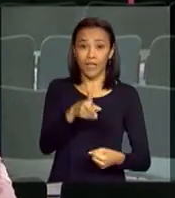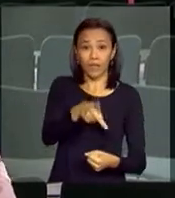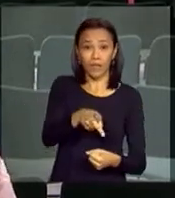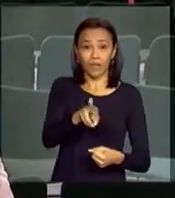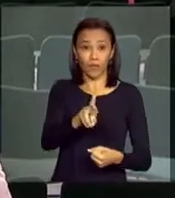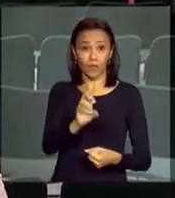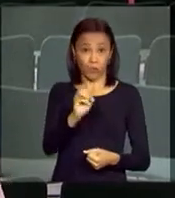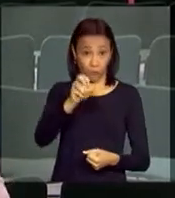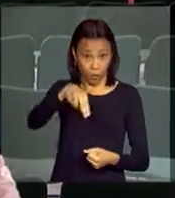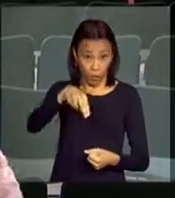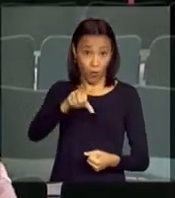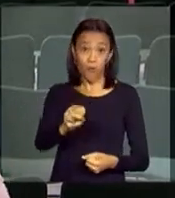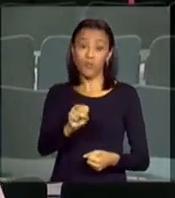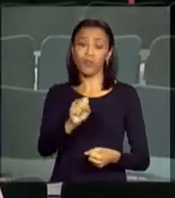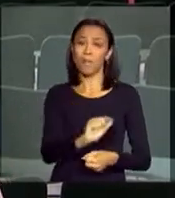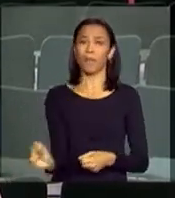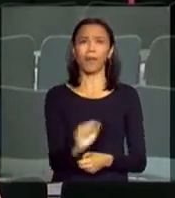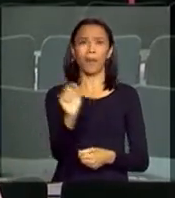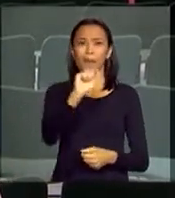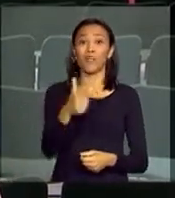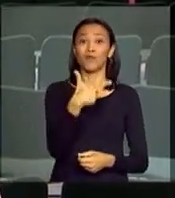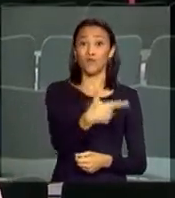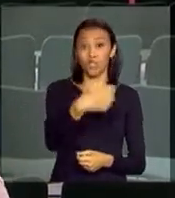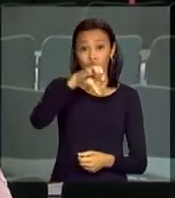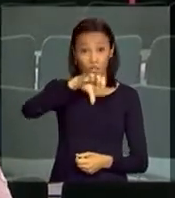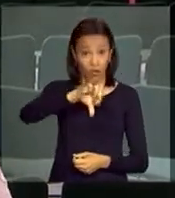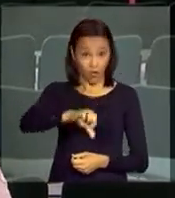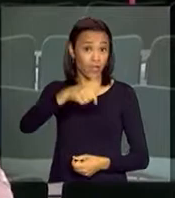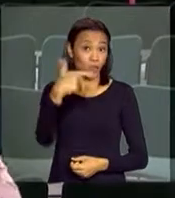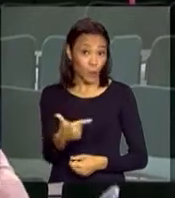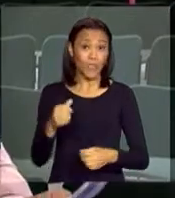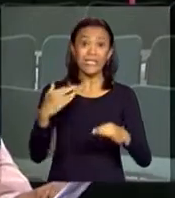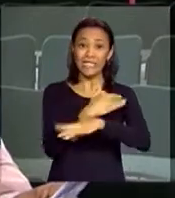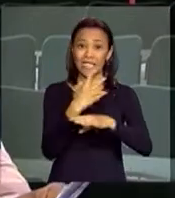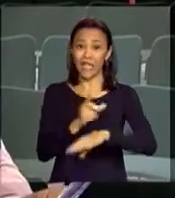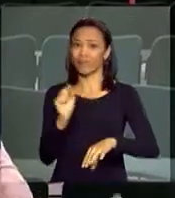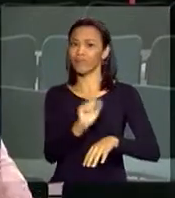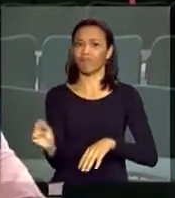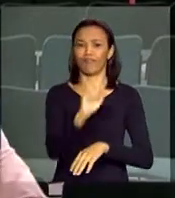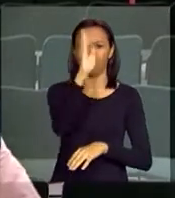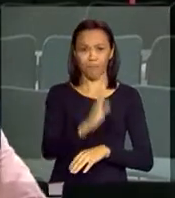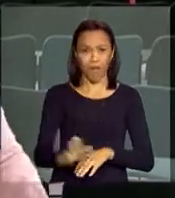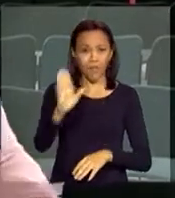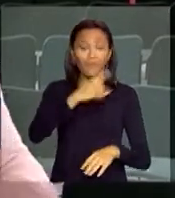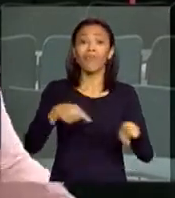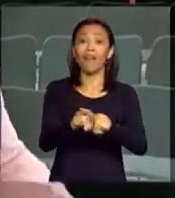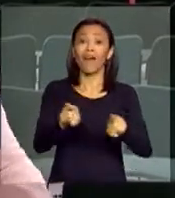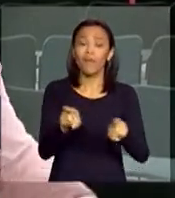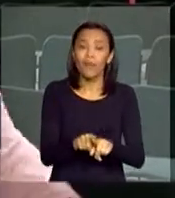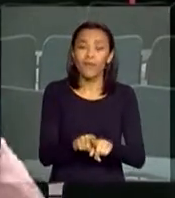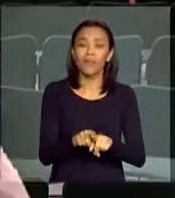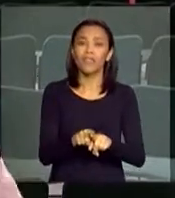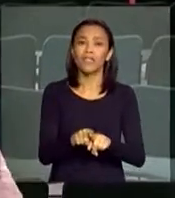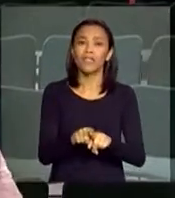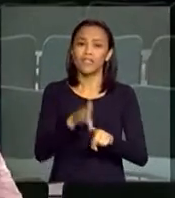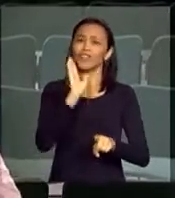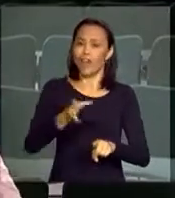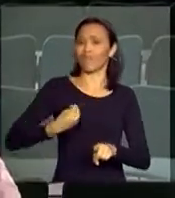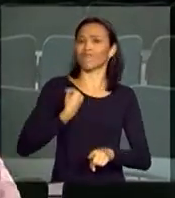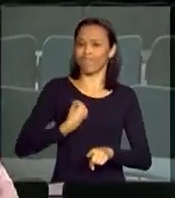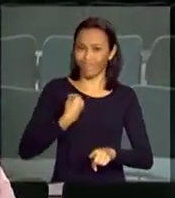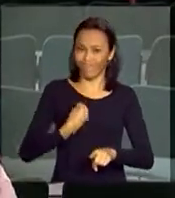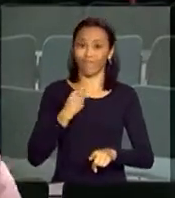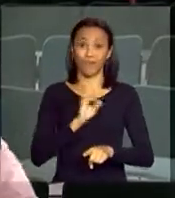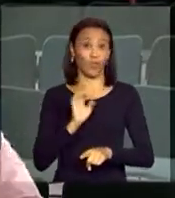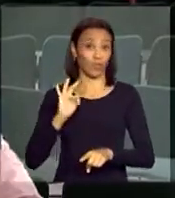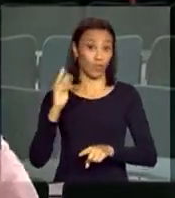consumidor, como os PROCONs, instalados em 292 cidades brasileiras e também está em todos os estados e também no